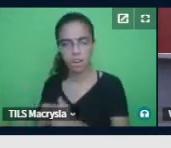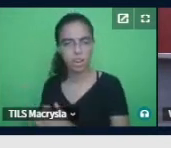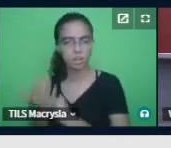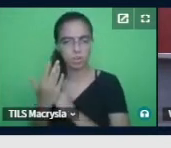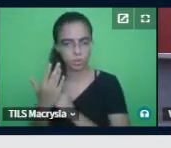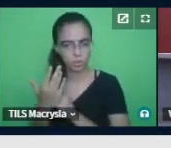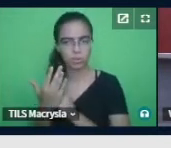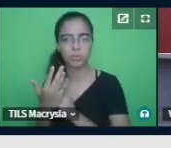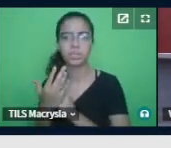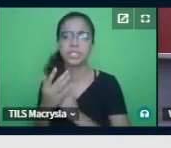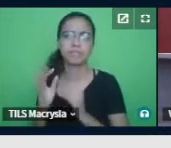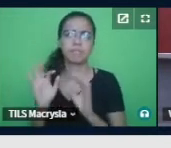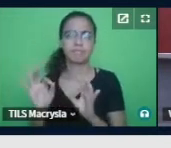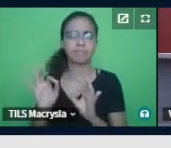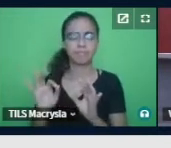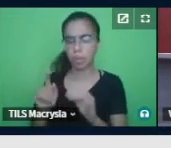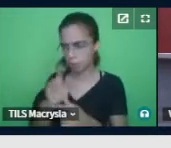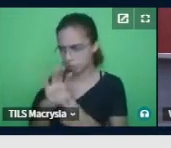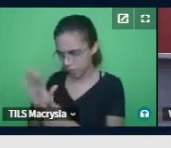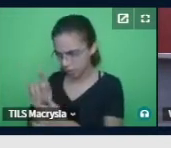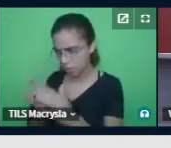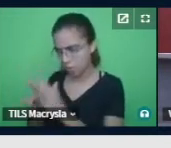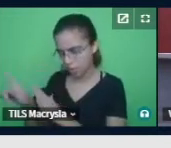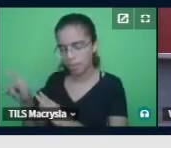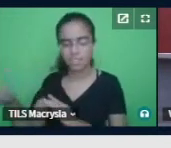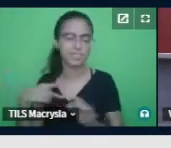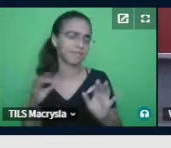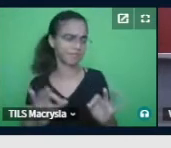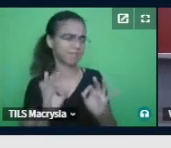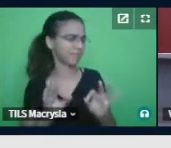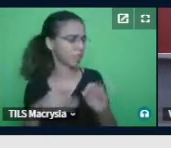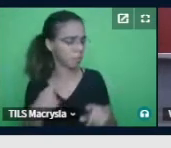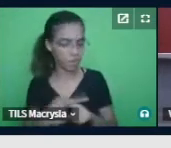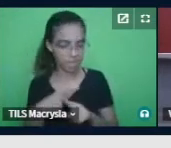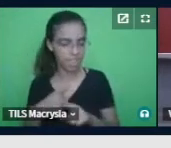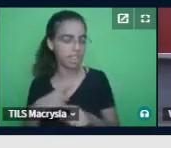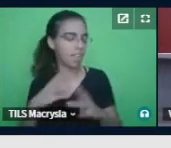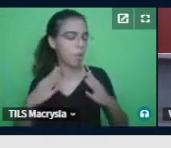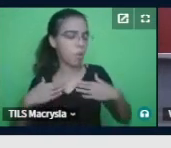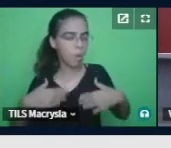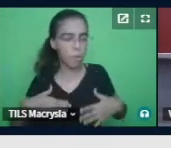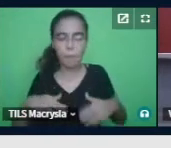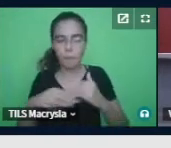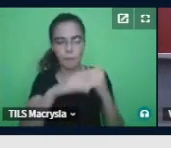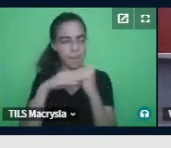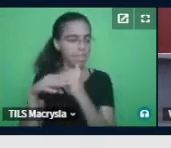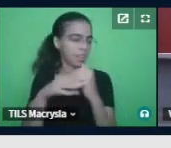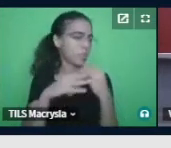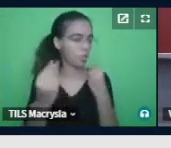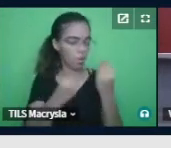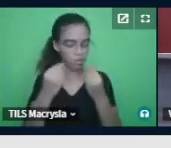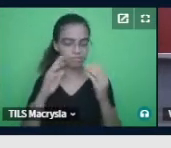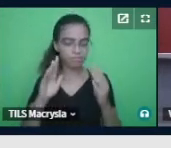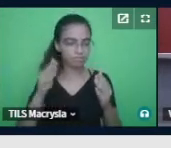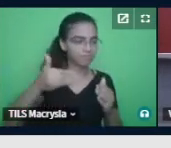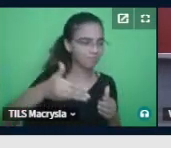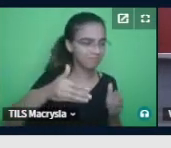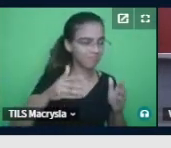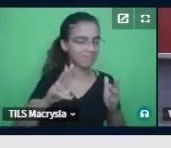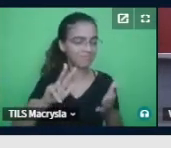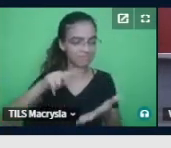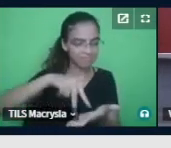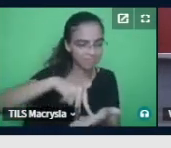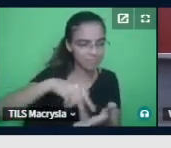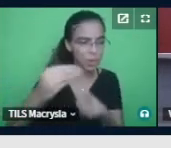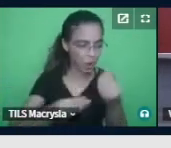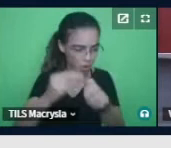Cris, com certeza, acho que vai me ajudar porque tem alguns comportamentos que são padrões, né? Se for o outro aluno autista que ela tinha